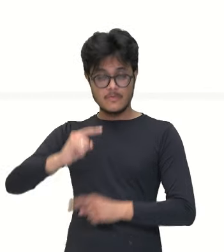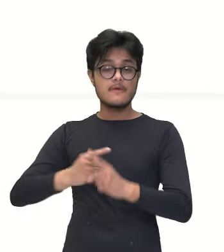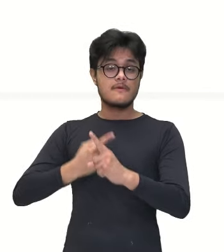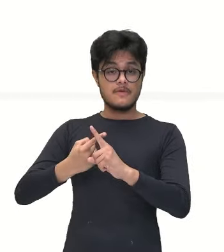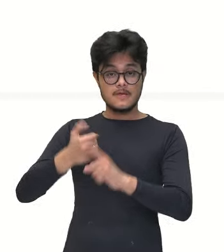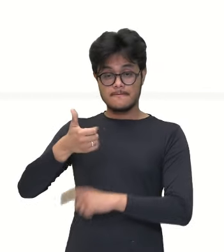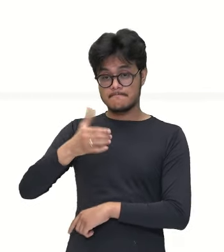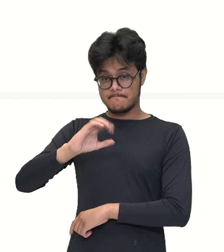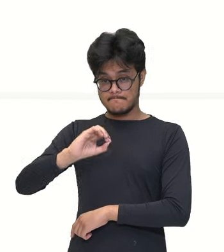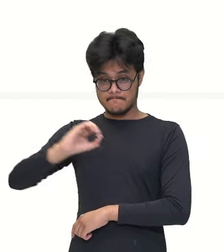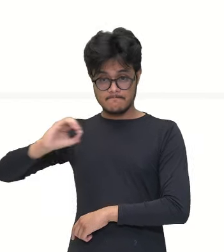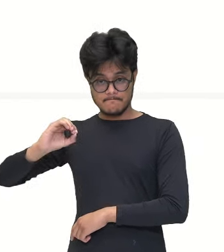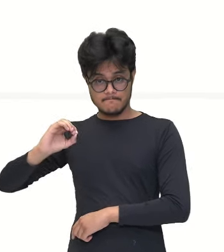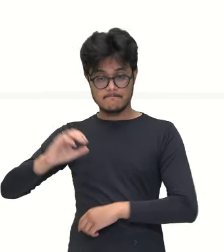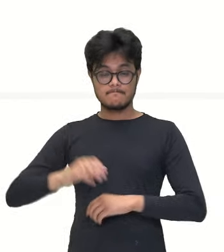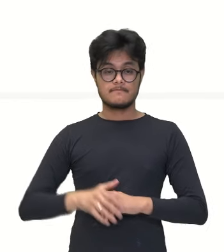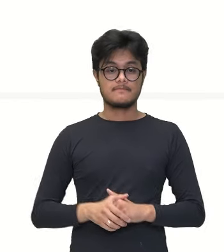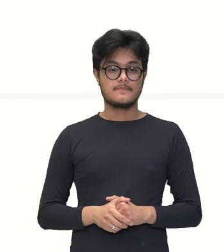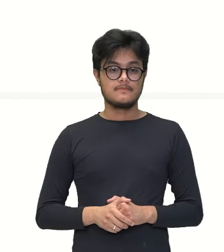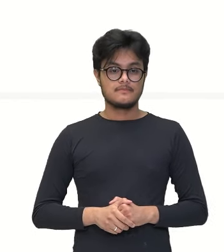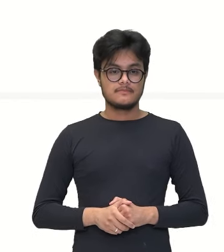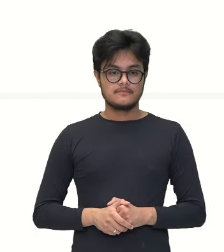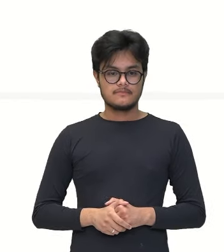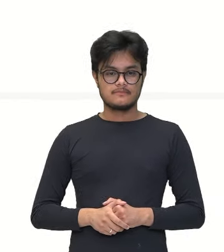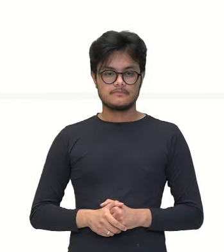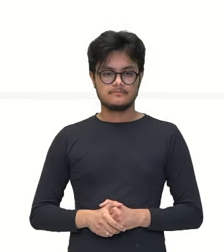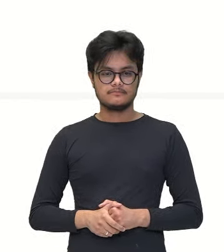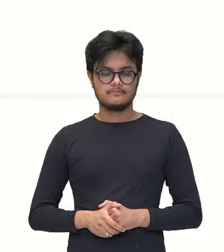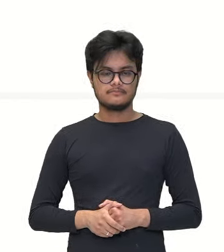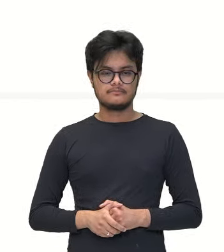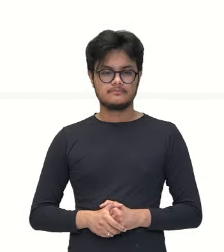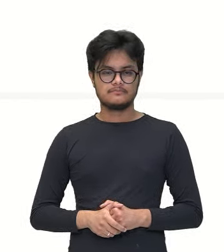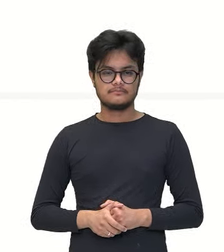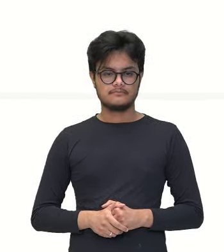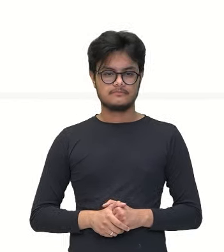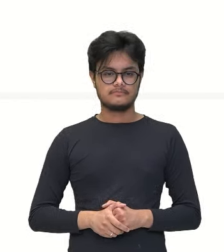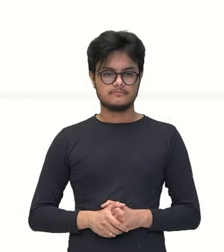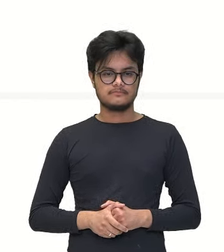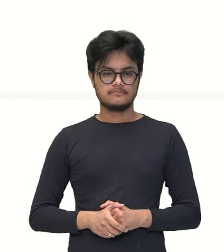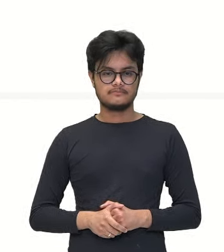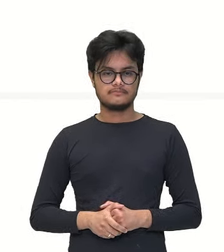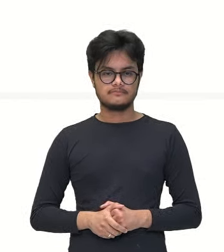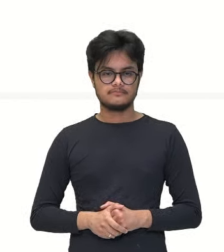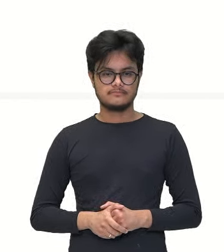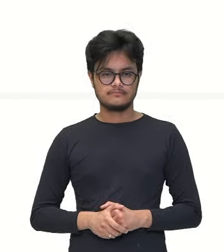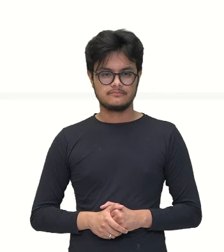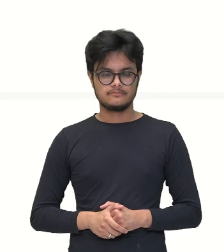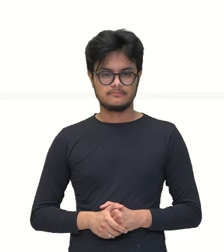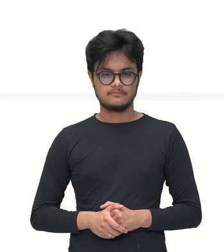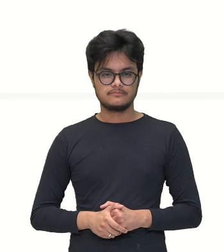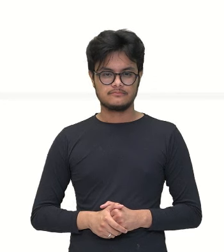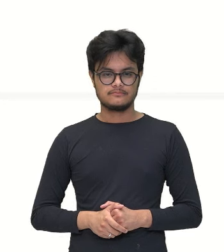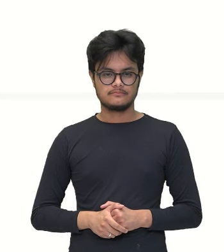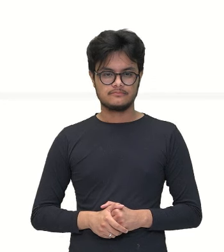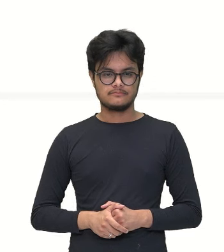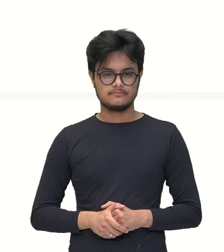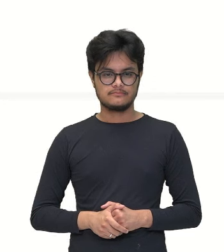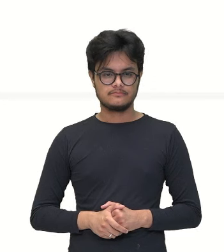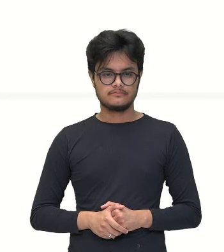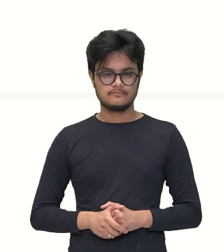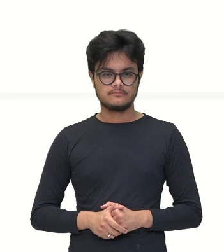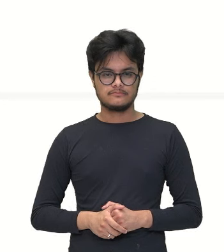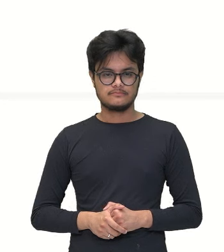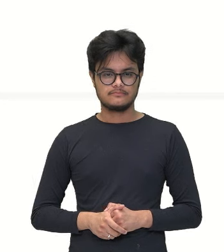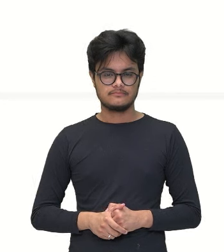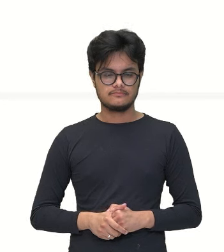Então, 7.290 vezes 100 vai dar o 7.290 acrescido dos dois zeros do